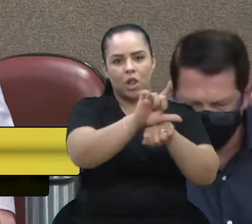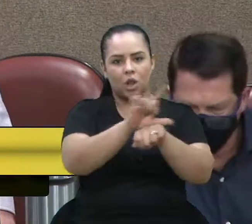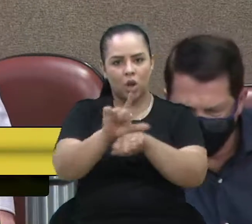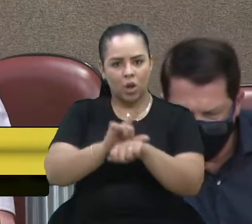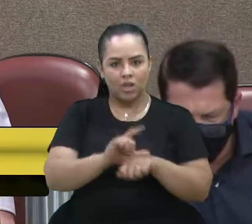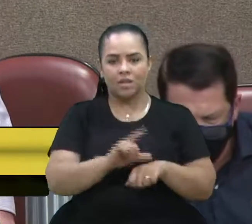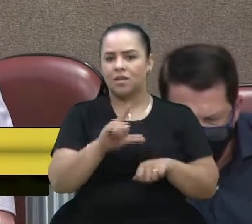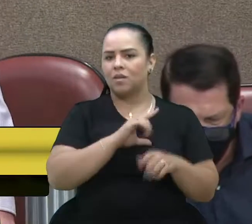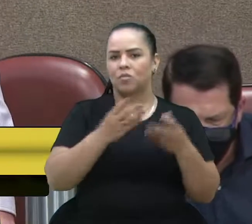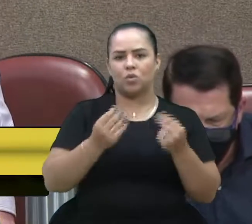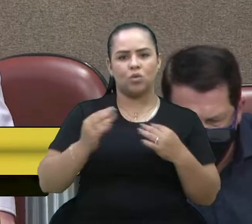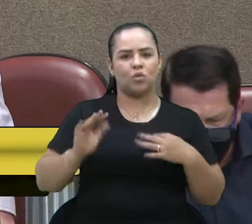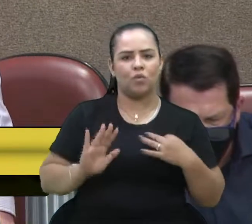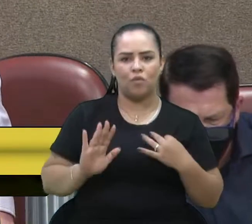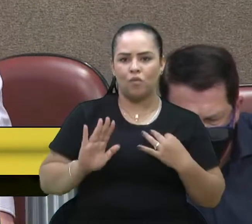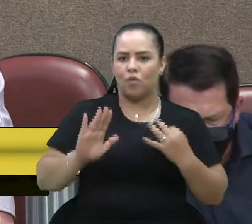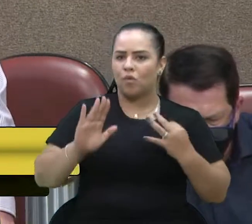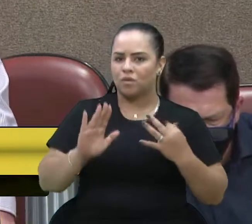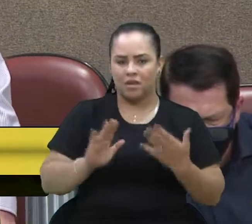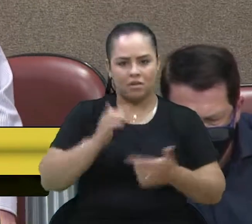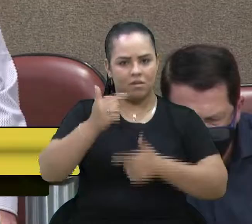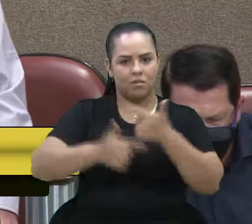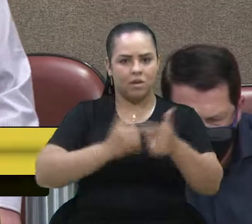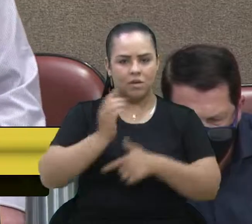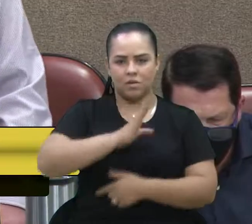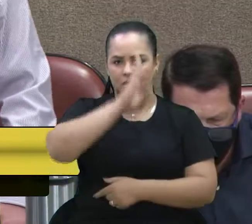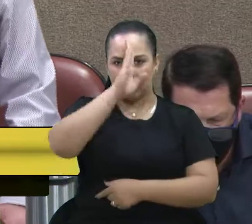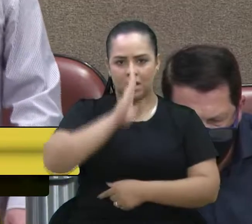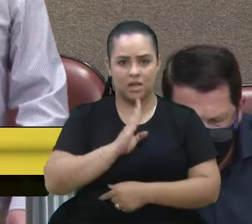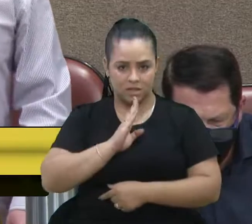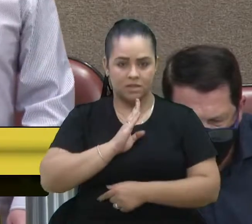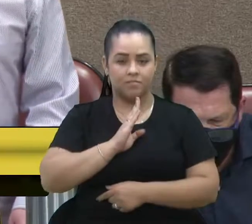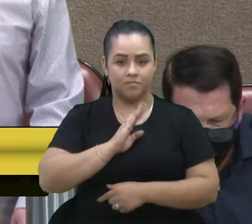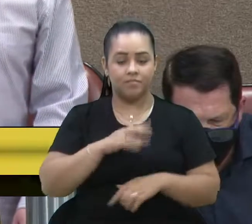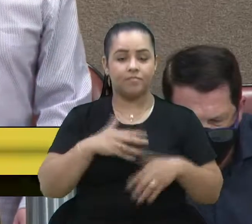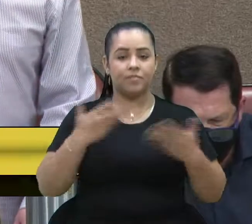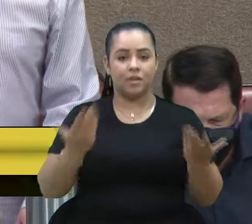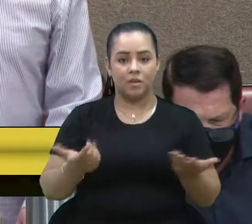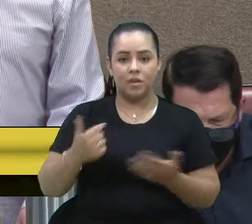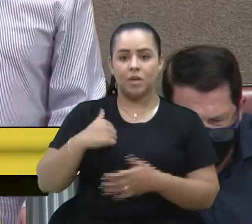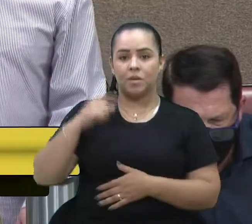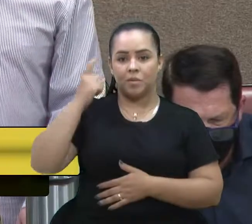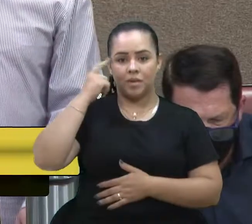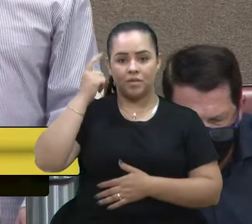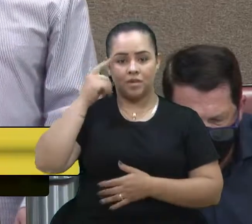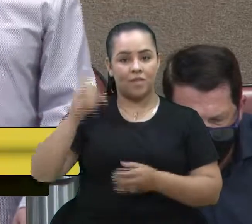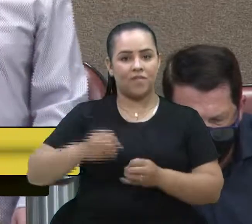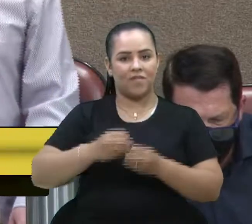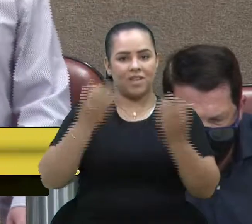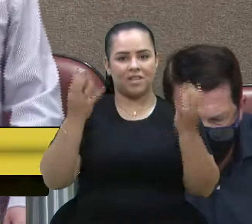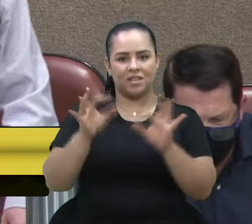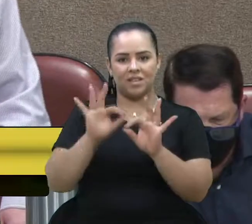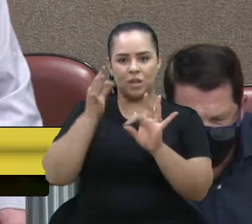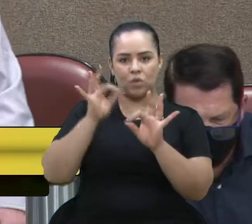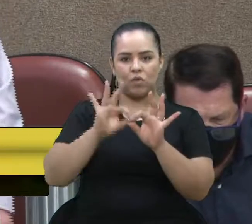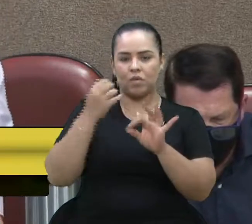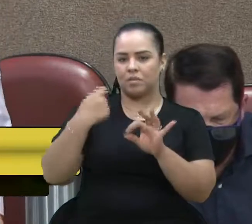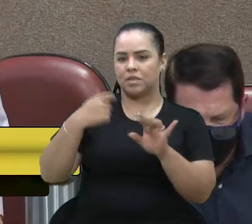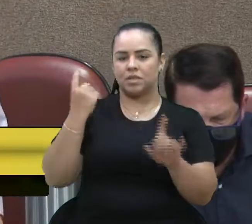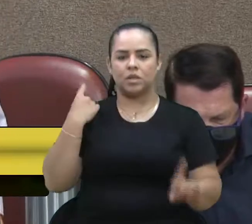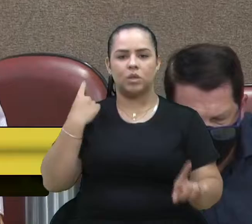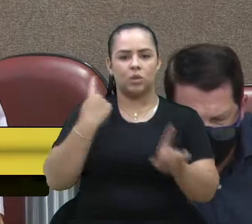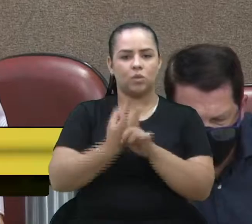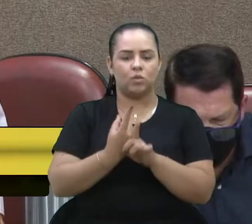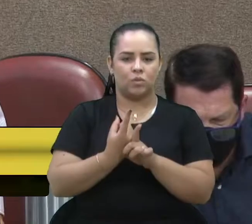de voluntários trabalhando de forma gratuita. Então, eu penso que a festa nacional da uva deve encontrar um formato